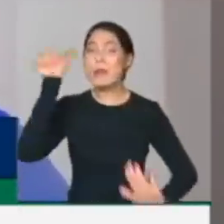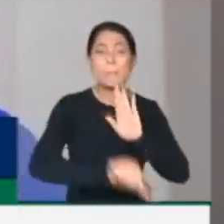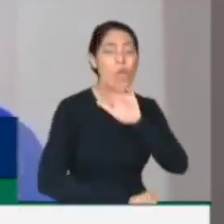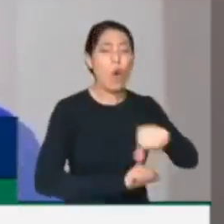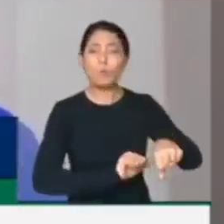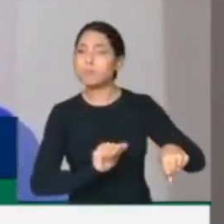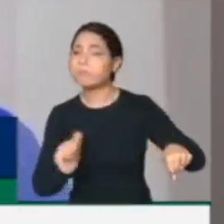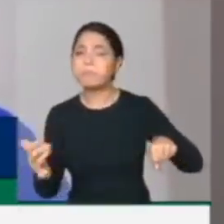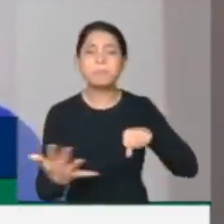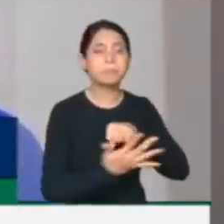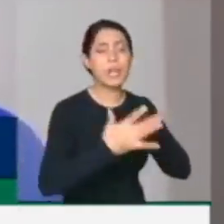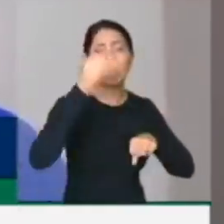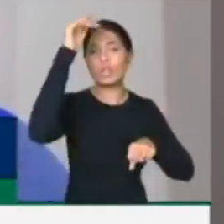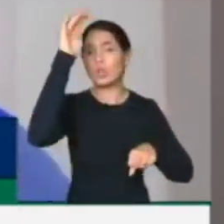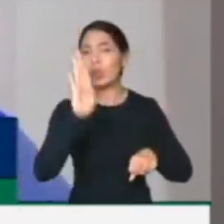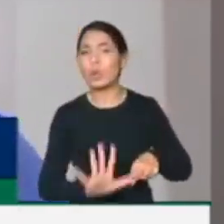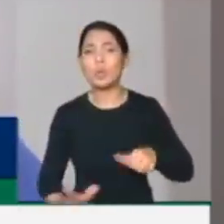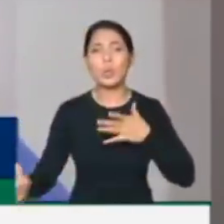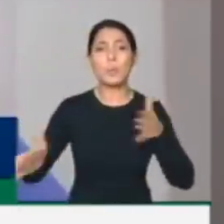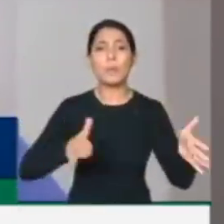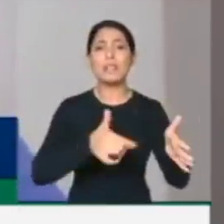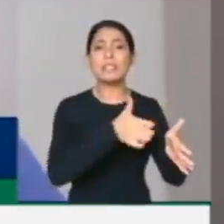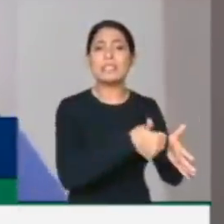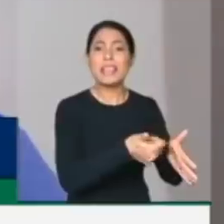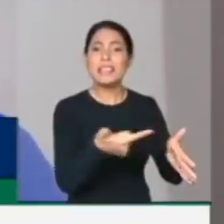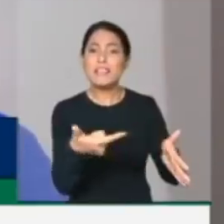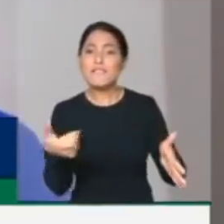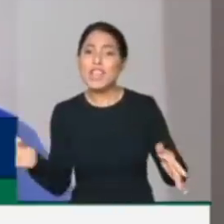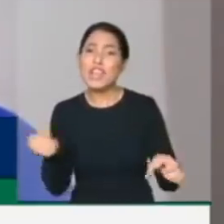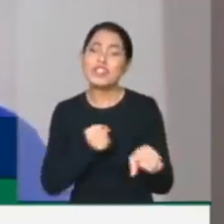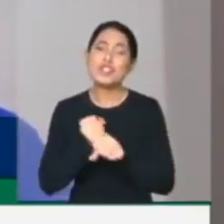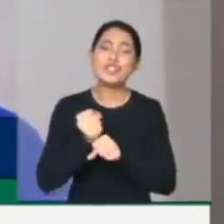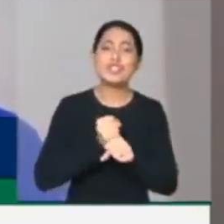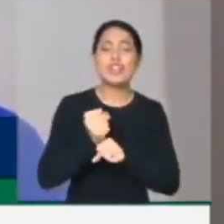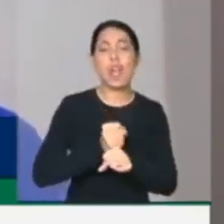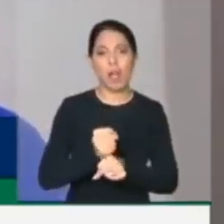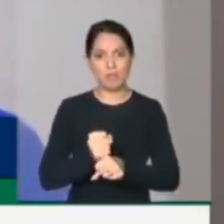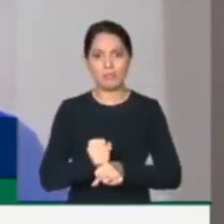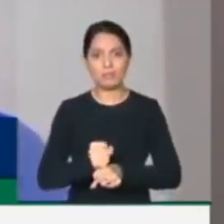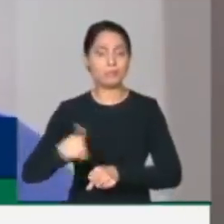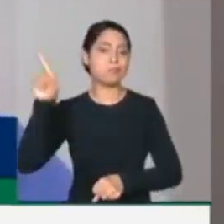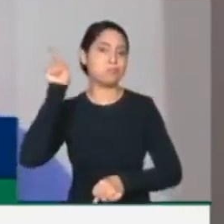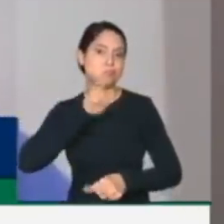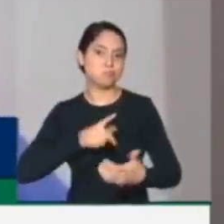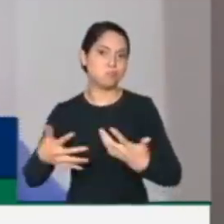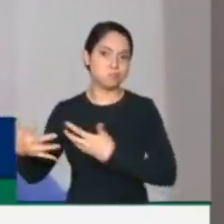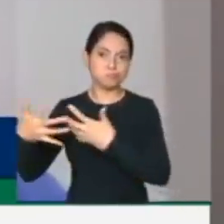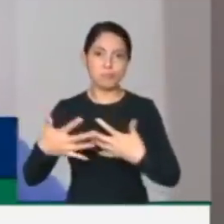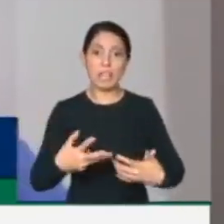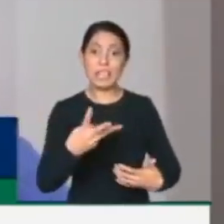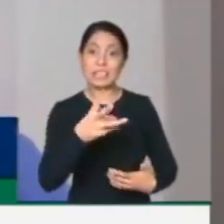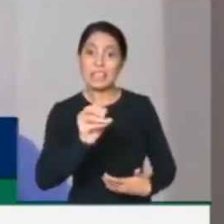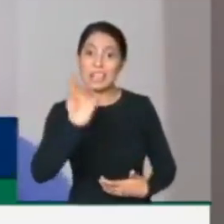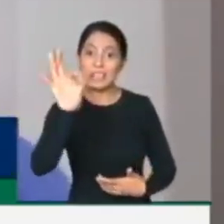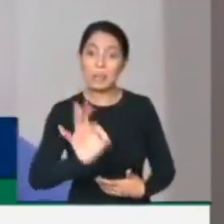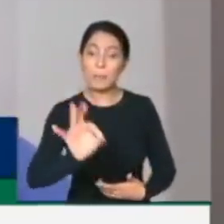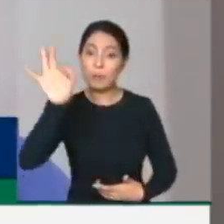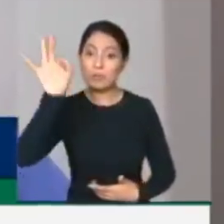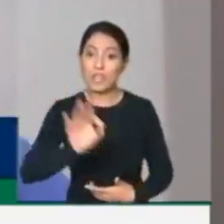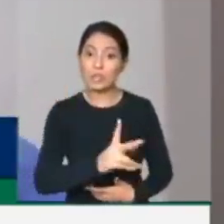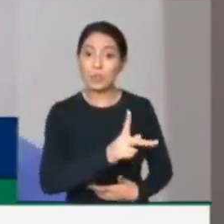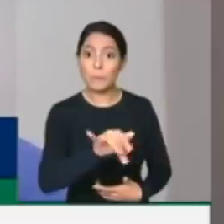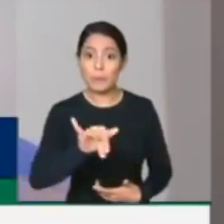história, a pior crise em 120 anos. A expectativa dos Estados Unidos, nesse segundo trimestre, é de queda de 30% do PIB. A